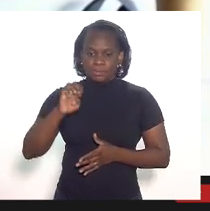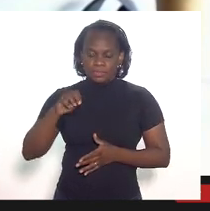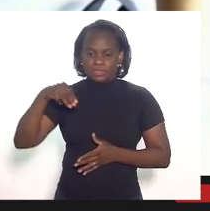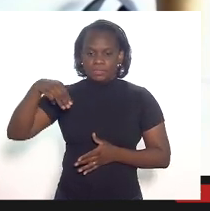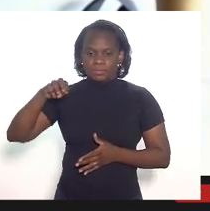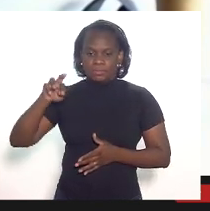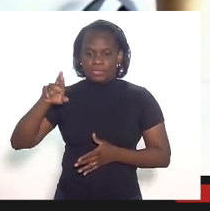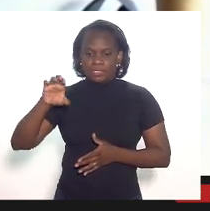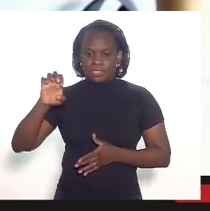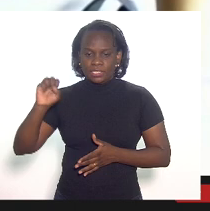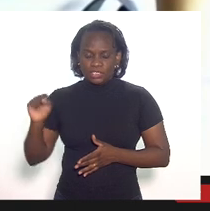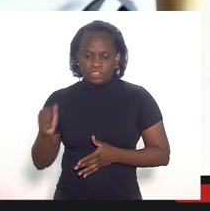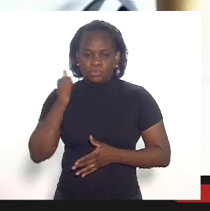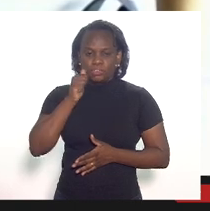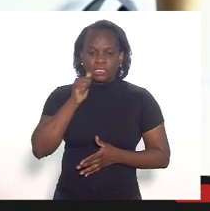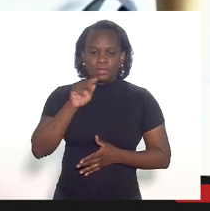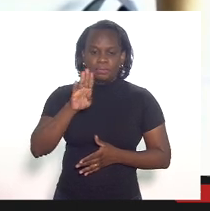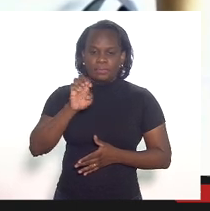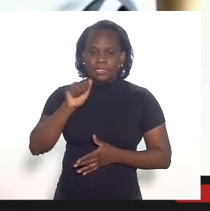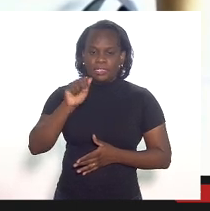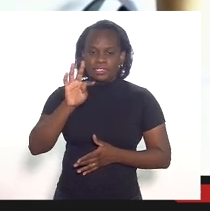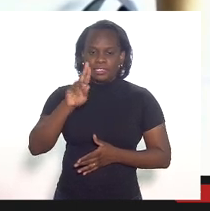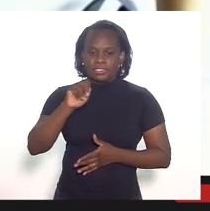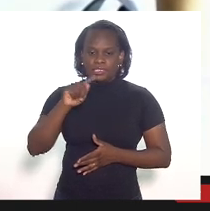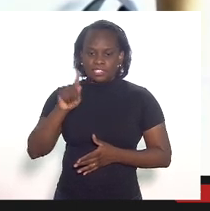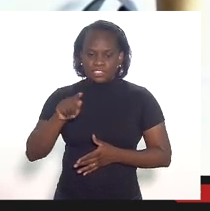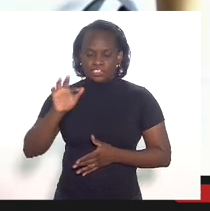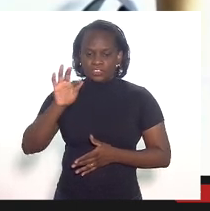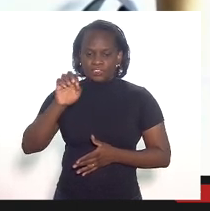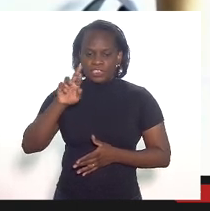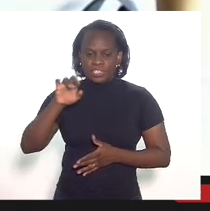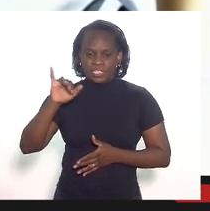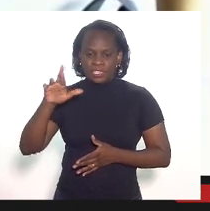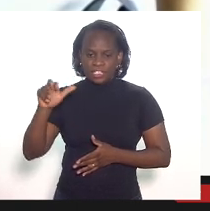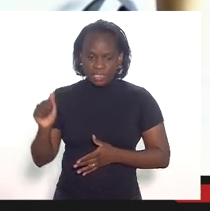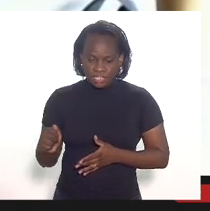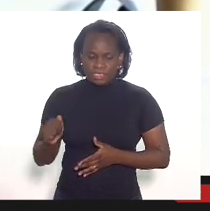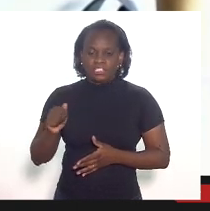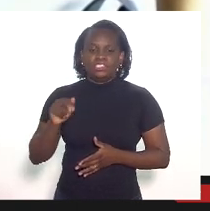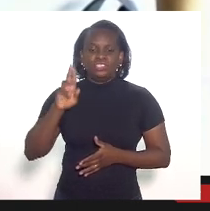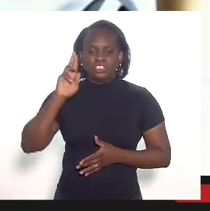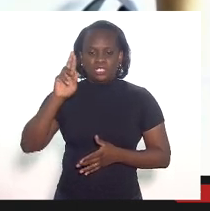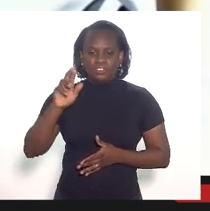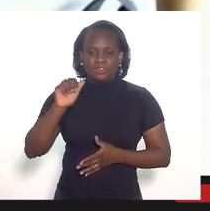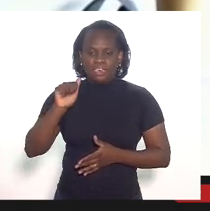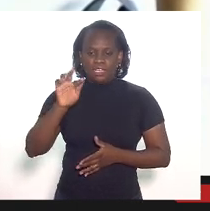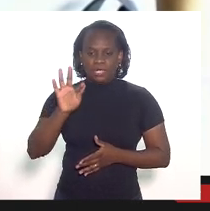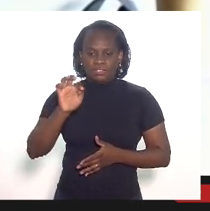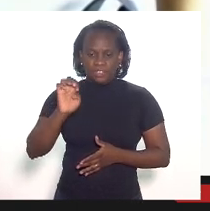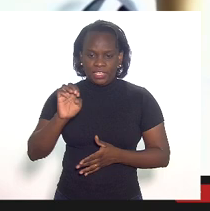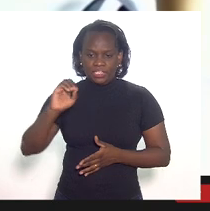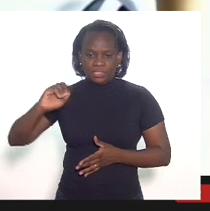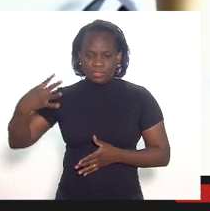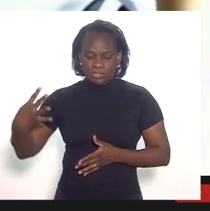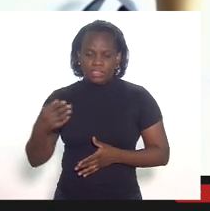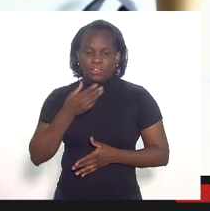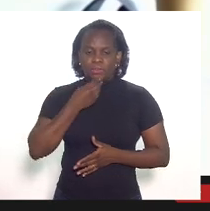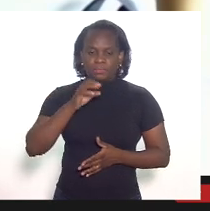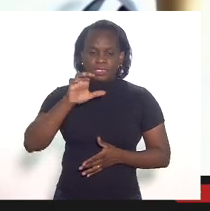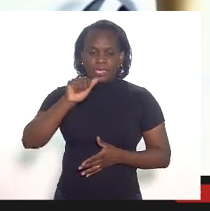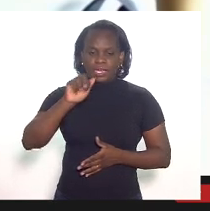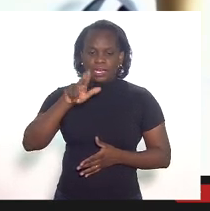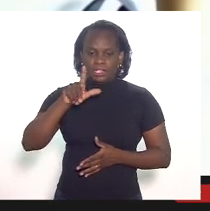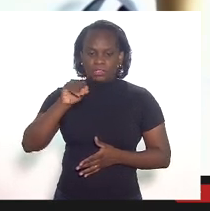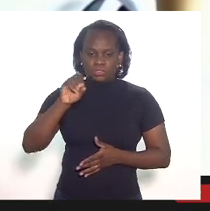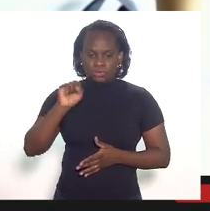da Dra. Beatriz Guerreiro Ferreira, chefe da AFE 04, Dr. Eduardo